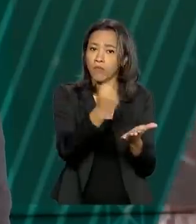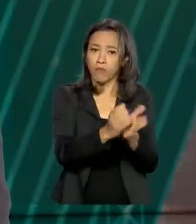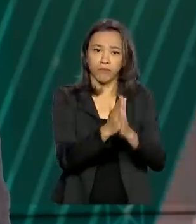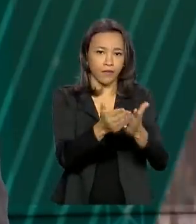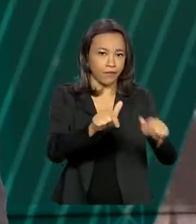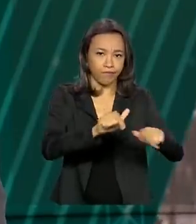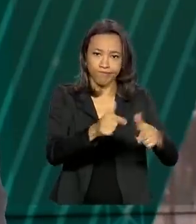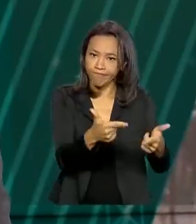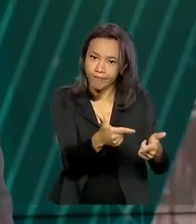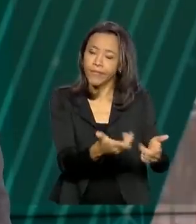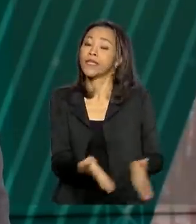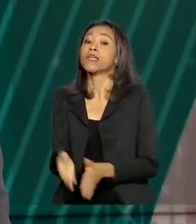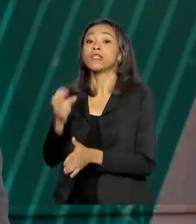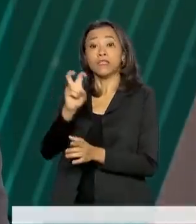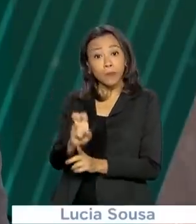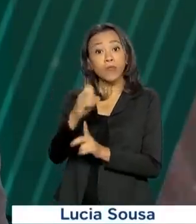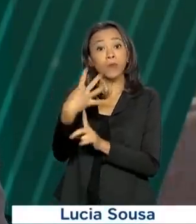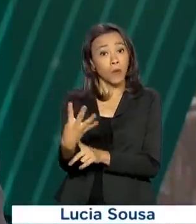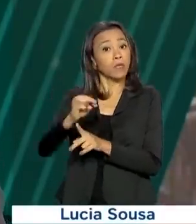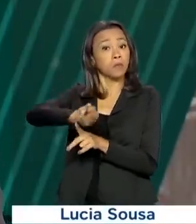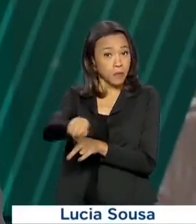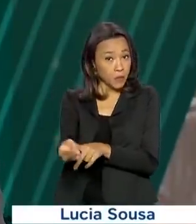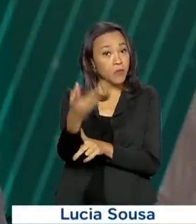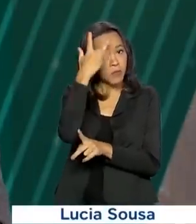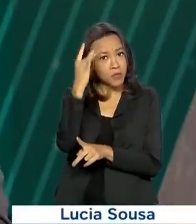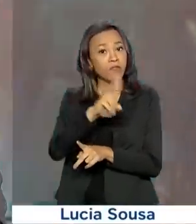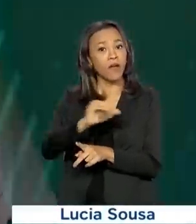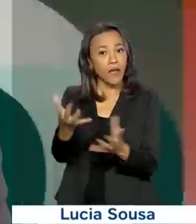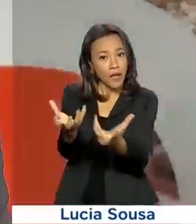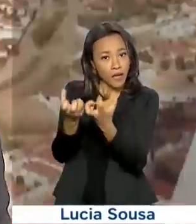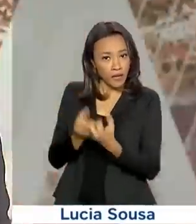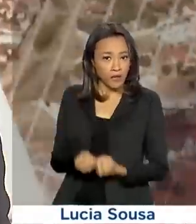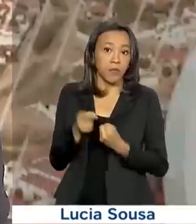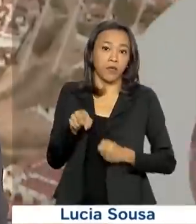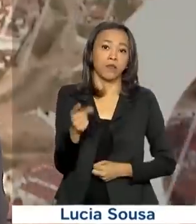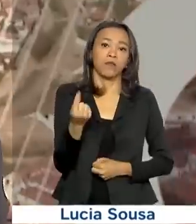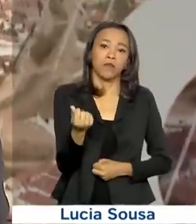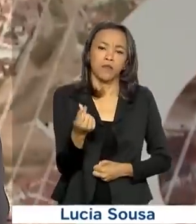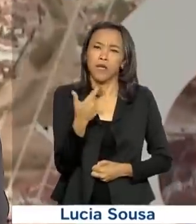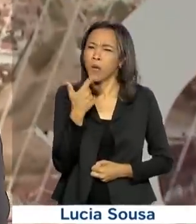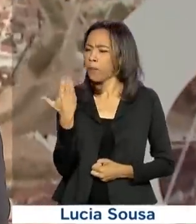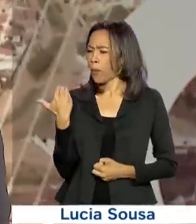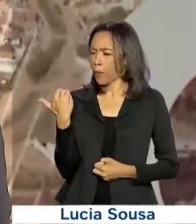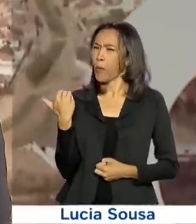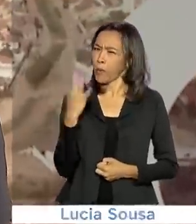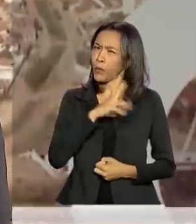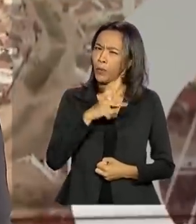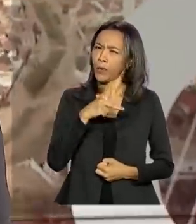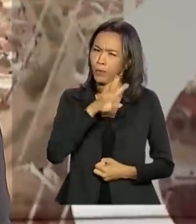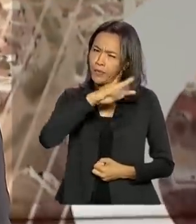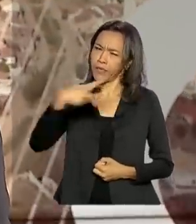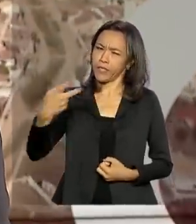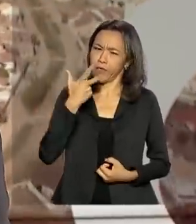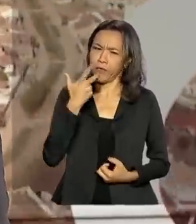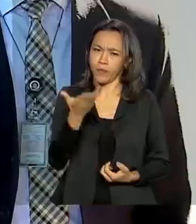milhões de pessoas devem receber esse benefício. Agora há pouco, o presidente falou sobre esse dinheiro.